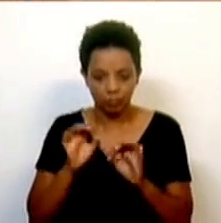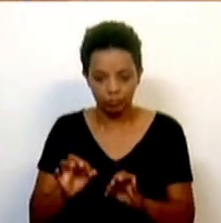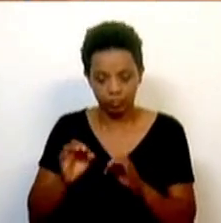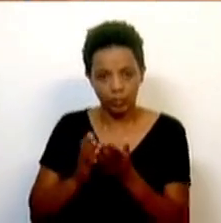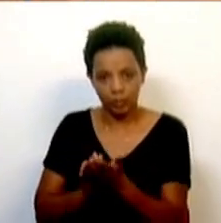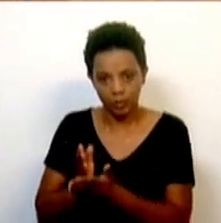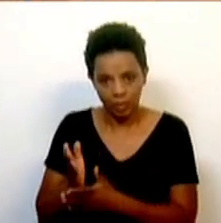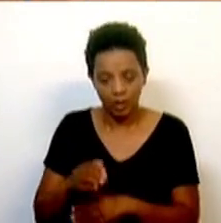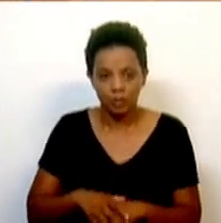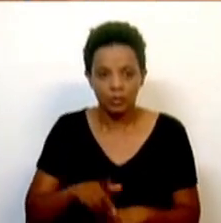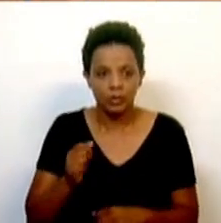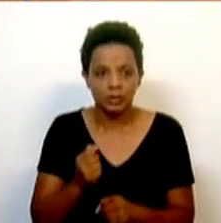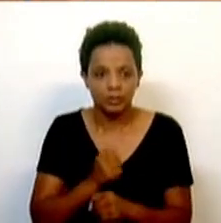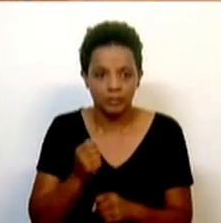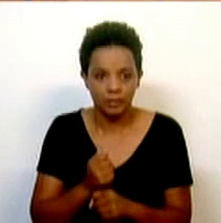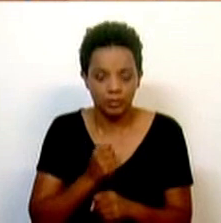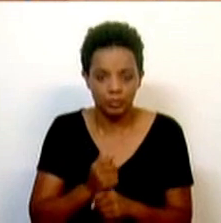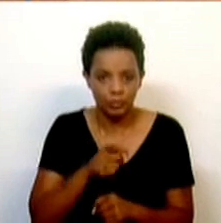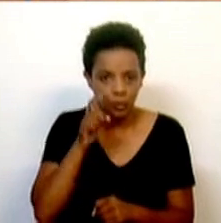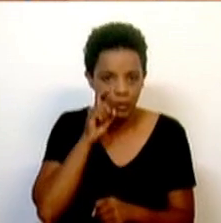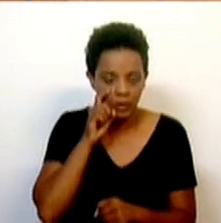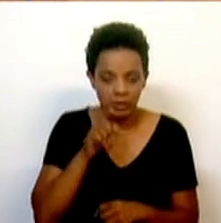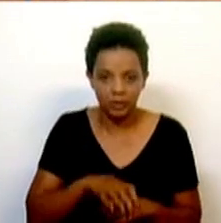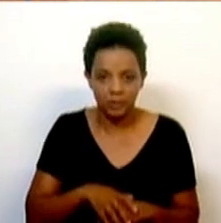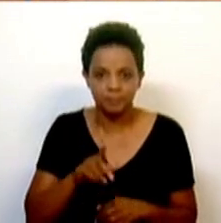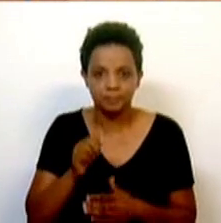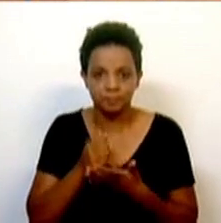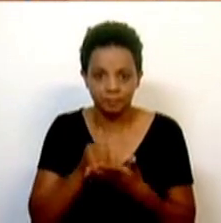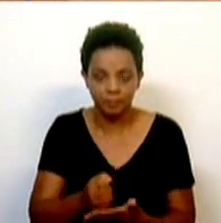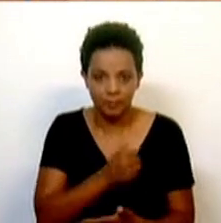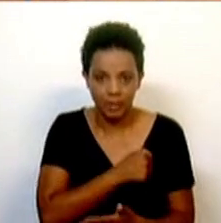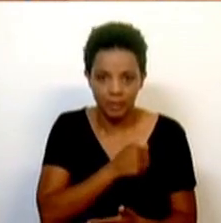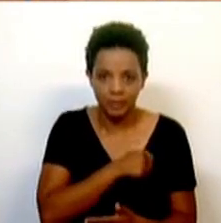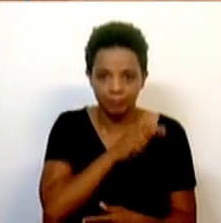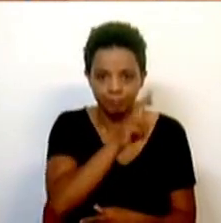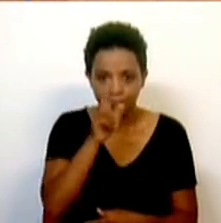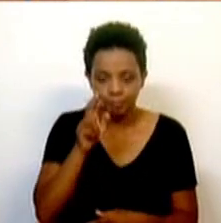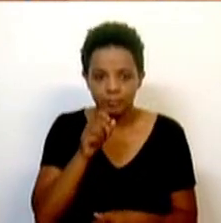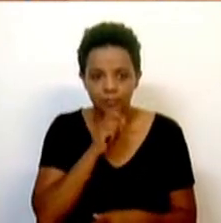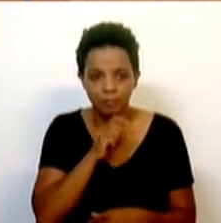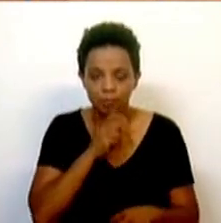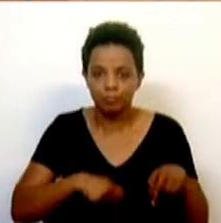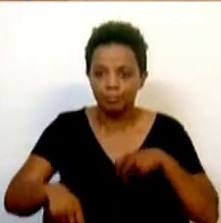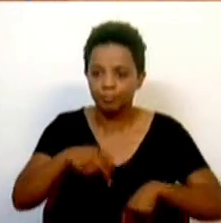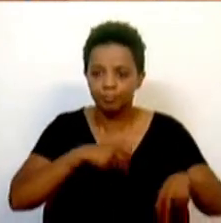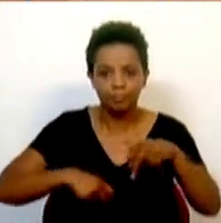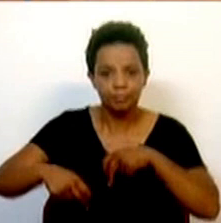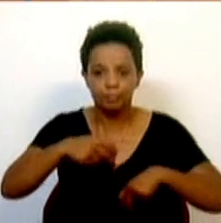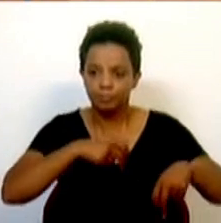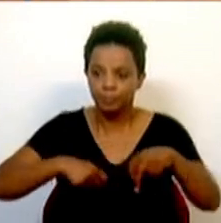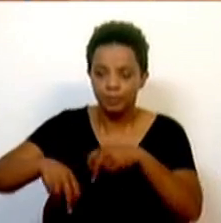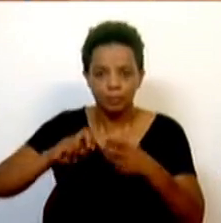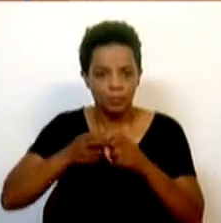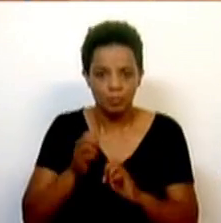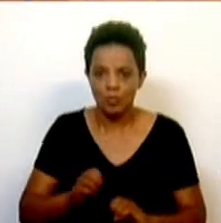continuados aos serviços de segurança, ao apoio domiciliário, que poderão circular sem quaisquer